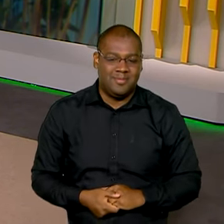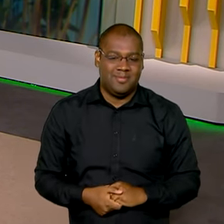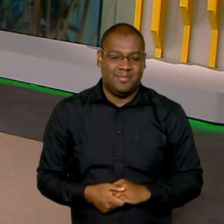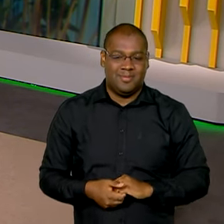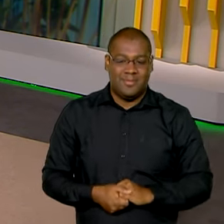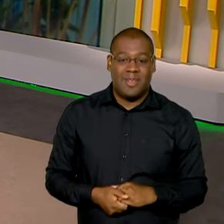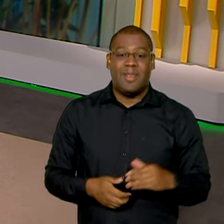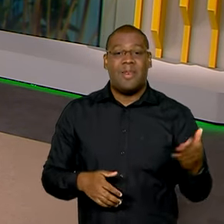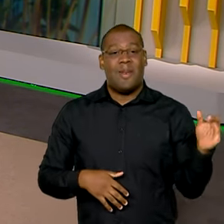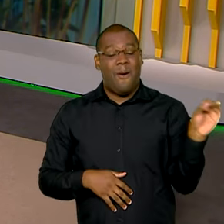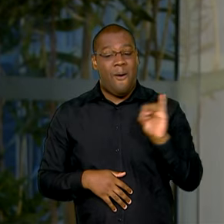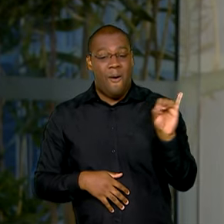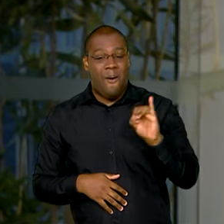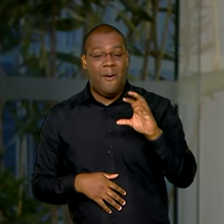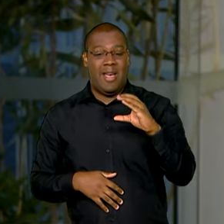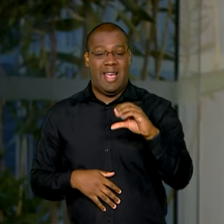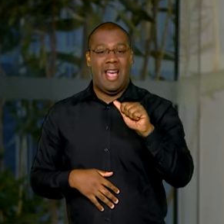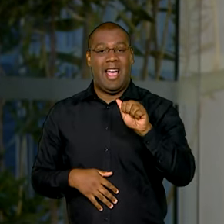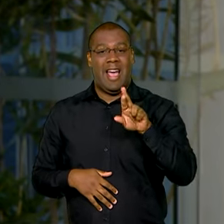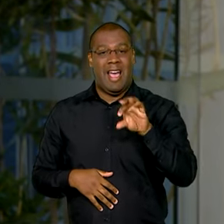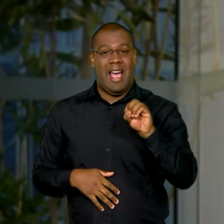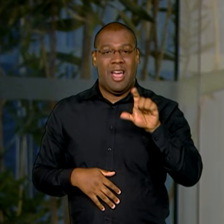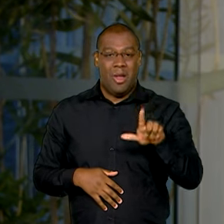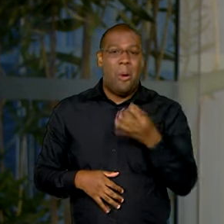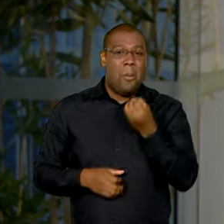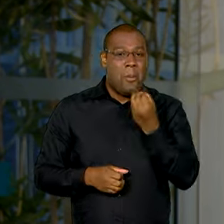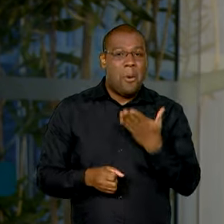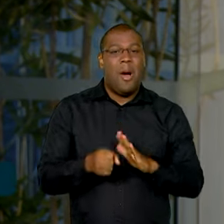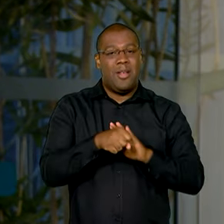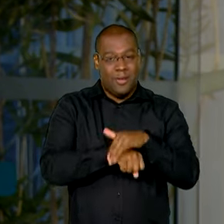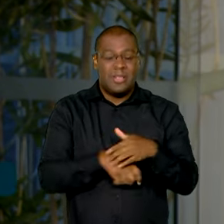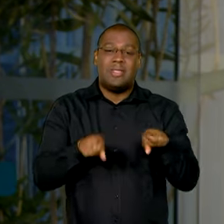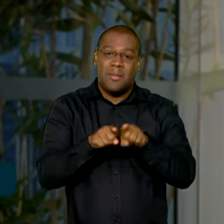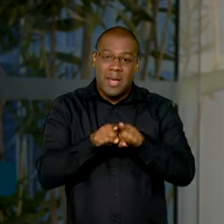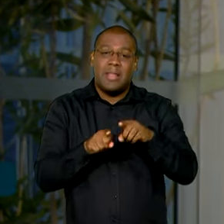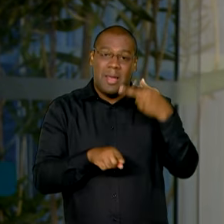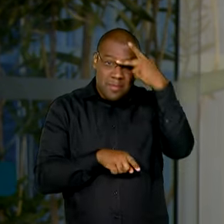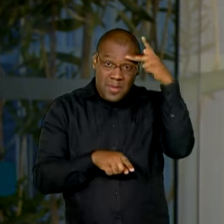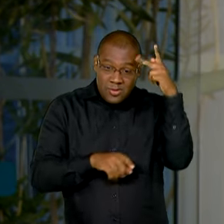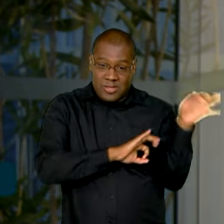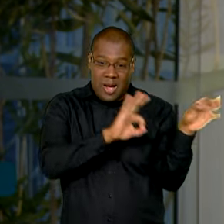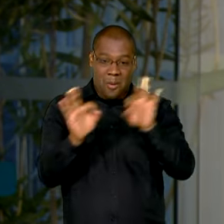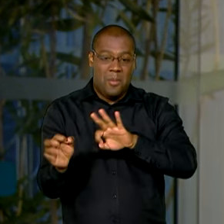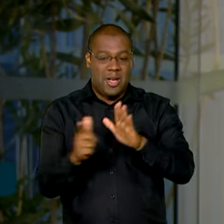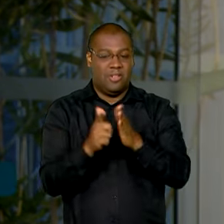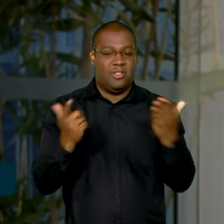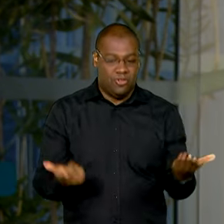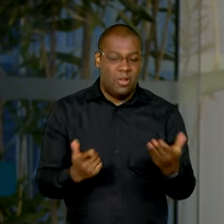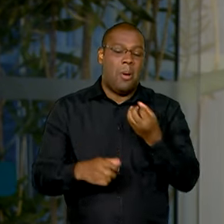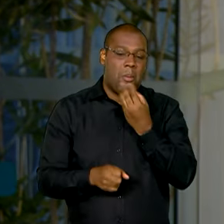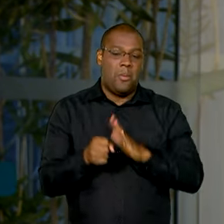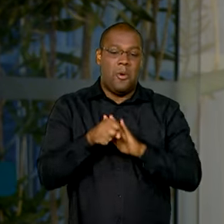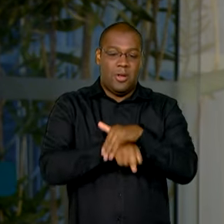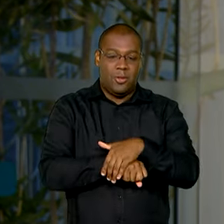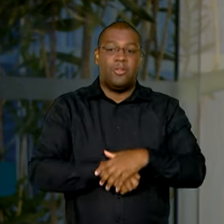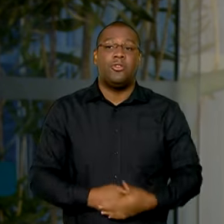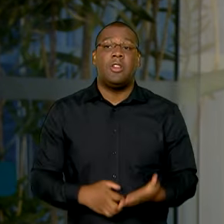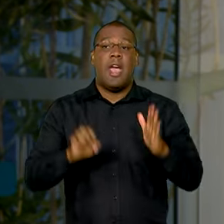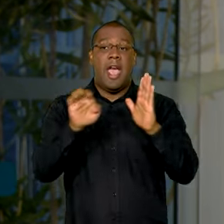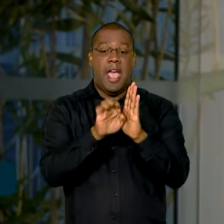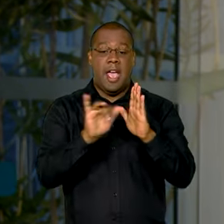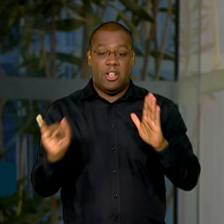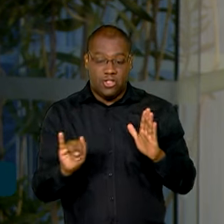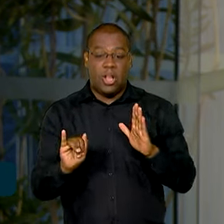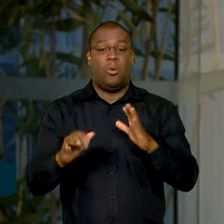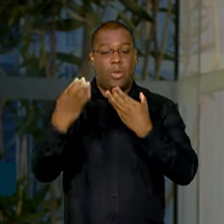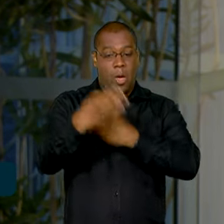Olá Carol, boa noite para você, boa noite a todos que nos acompanham. Os editais do concurso público nacional unificado